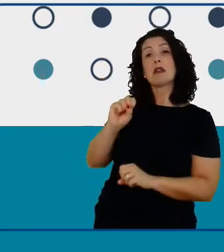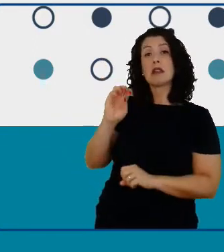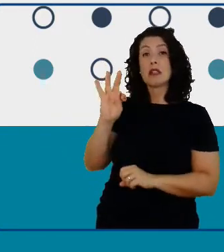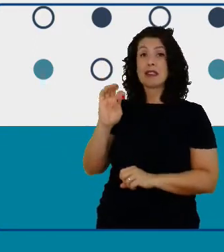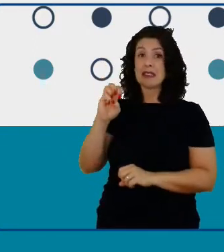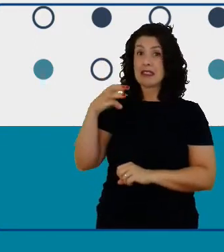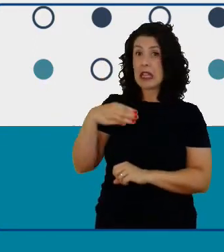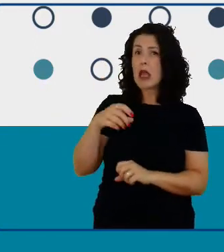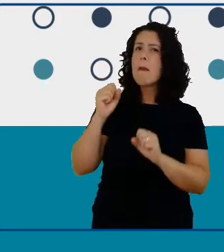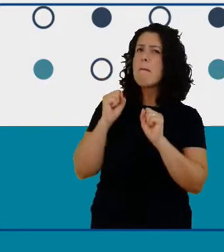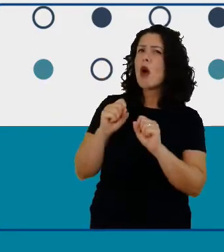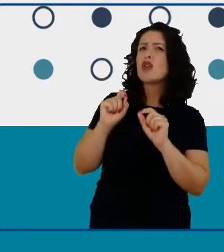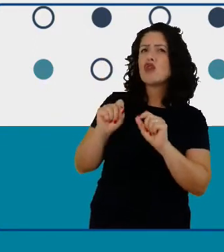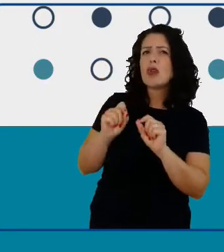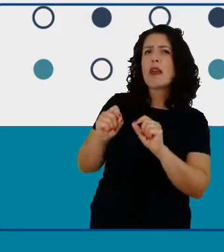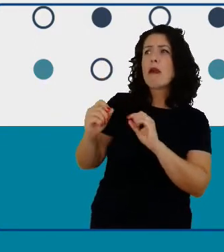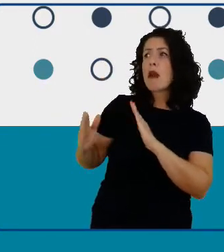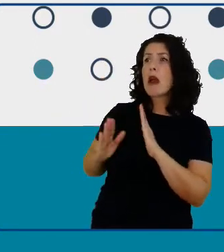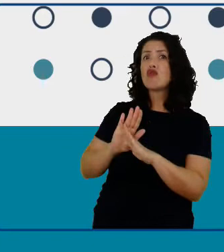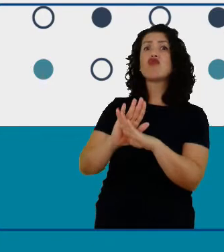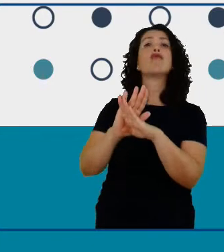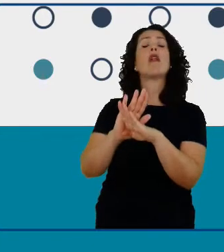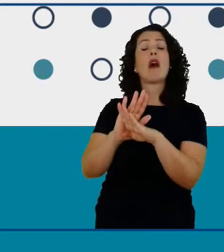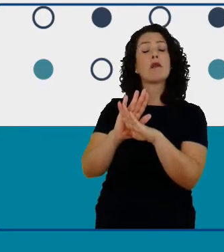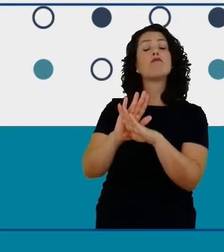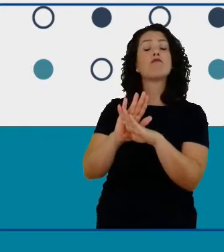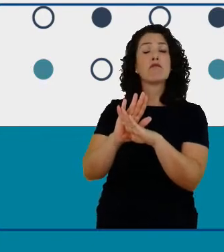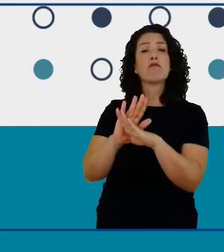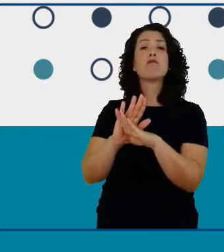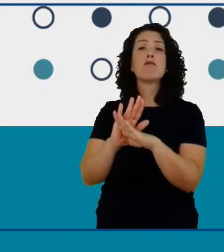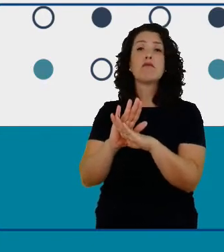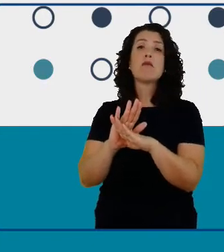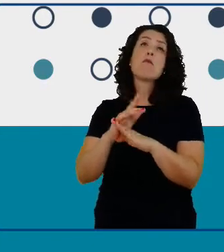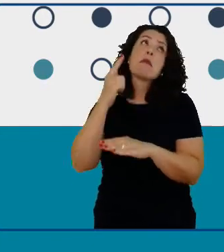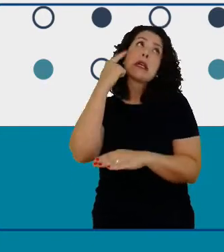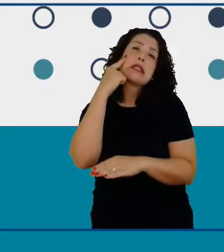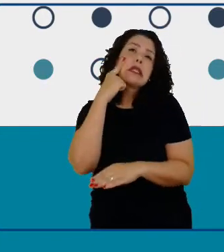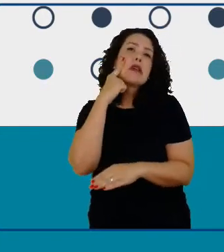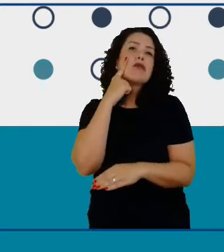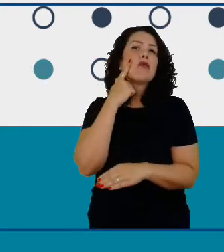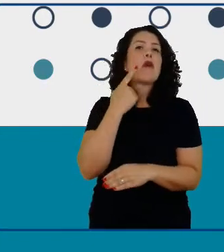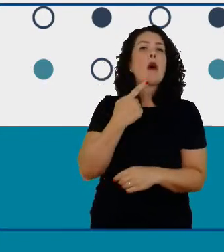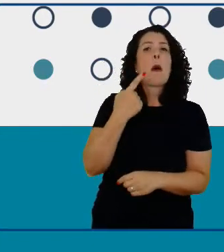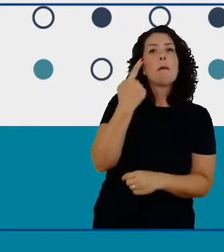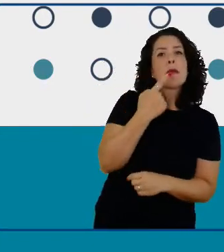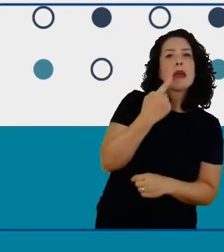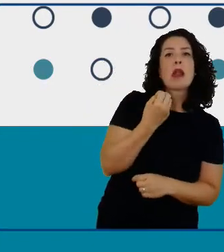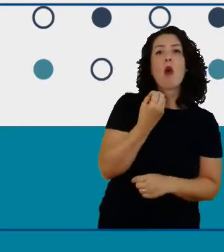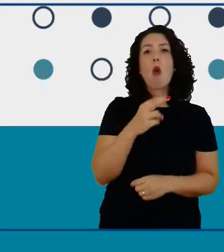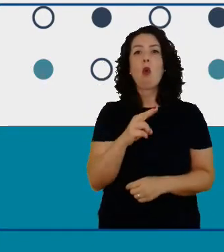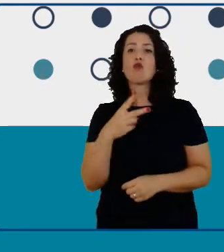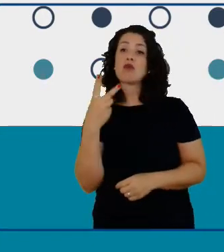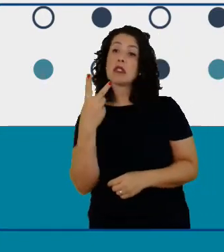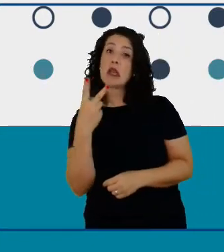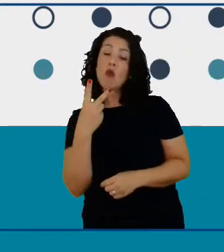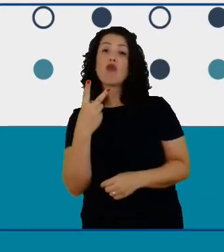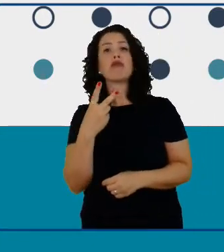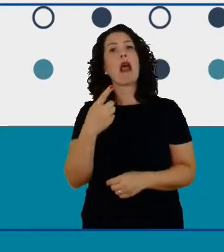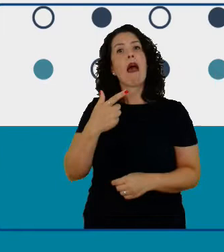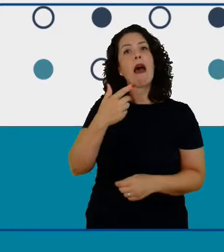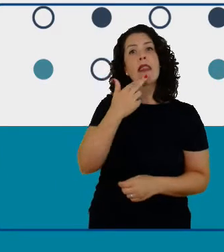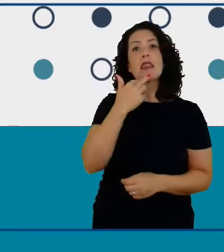uma colaboração como uma primeira ou segunda língua em diversos projetos e permite o